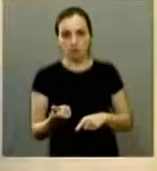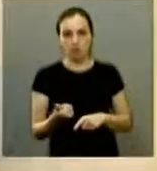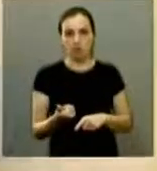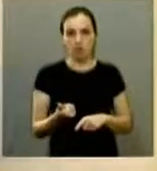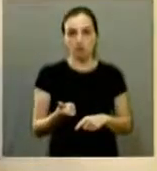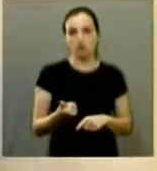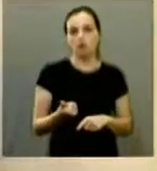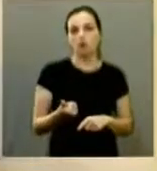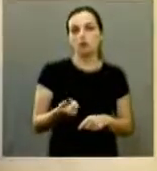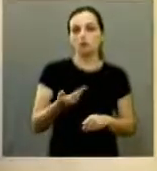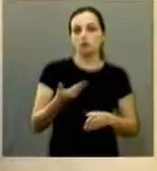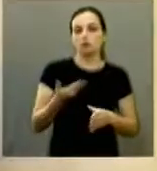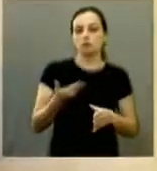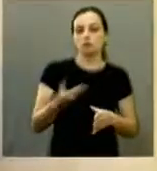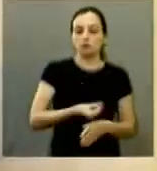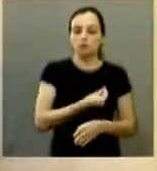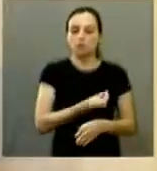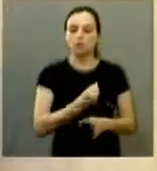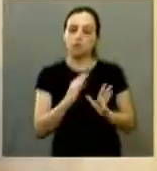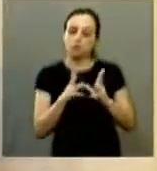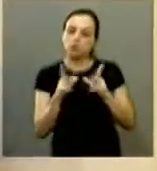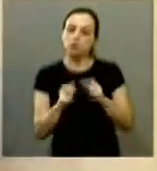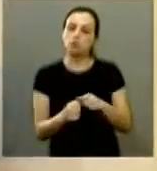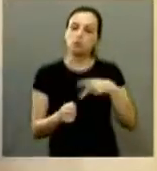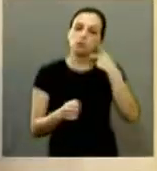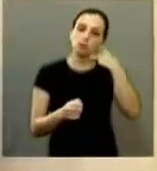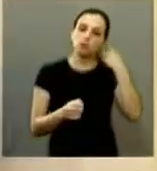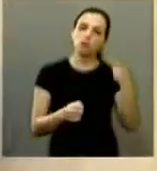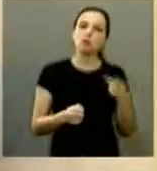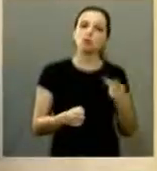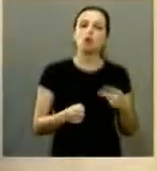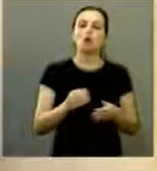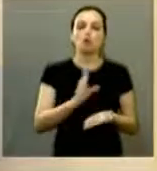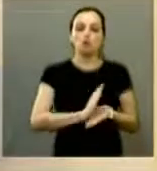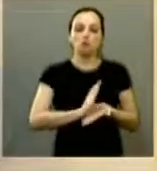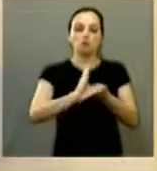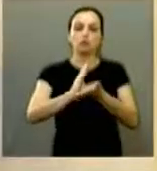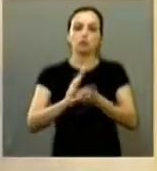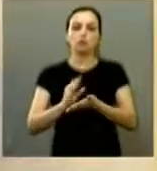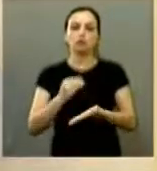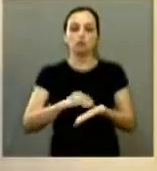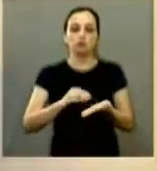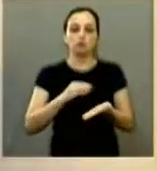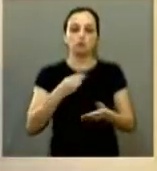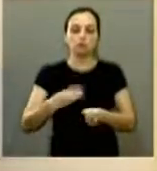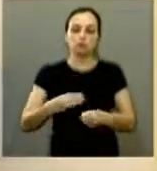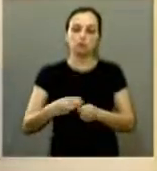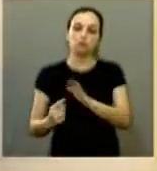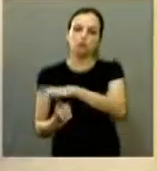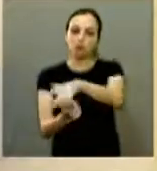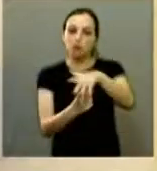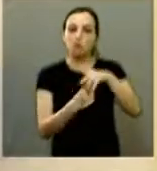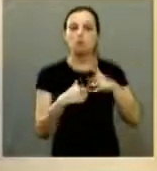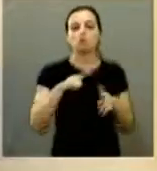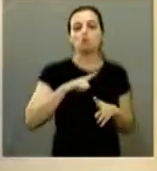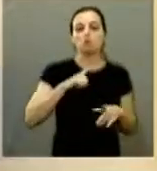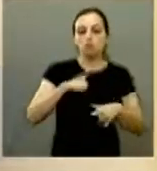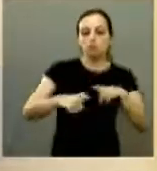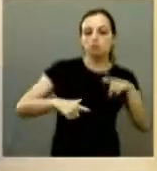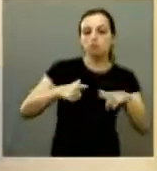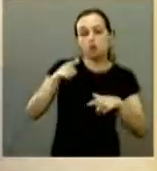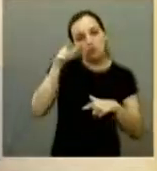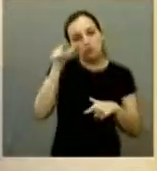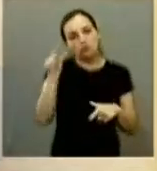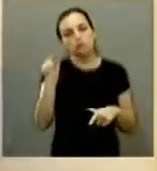evidentemente a participação de todos os vereadores da cidade civil organizada conselho do municipal do meio ambiente que tenham algum tipo de trabalho e